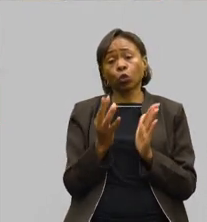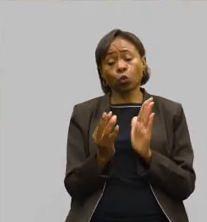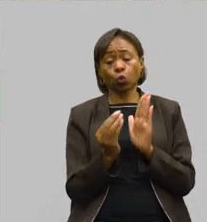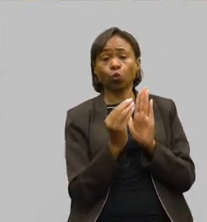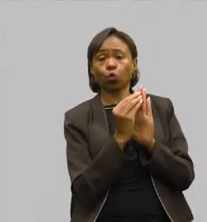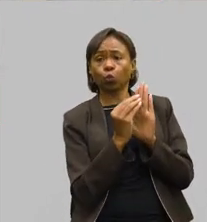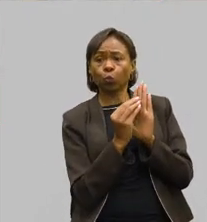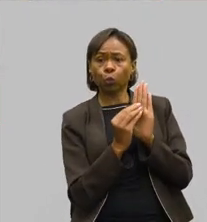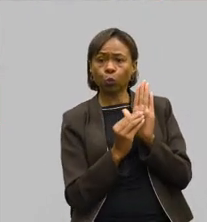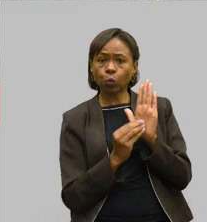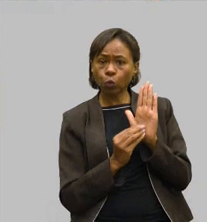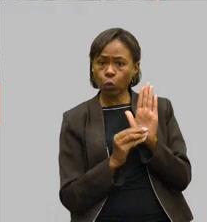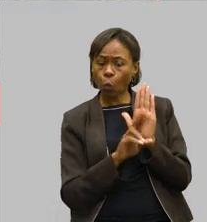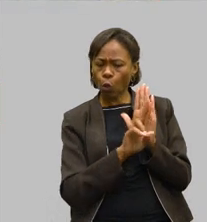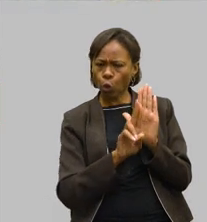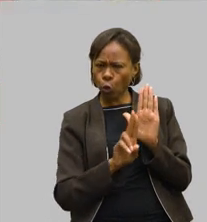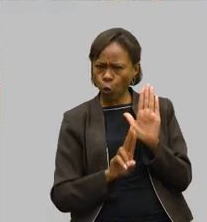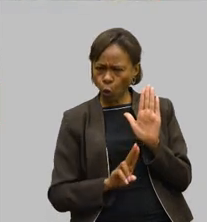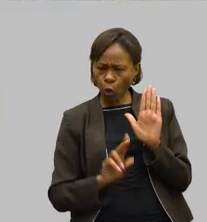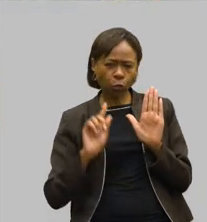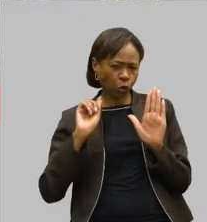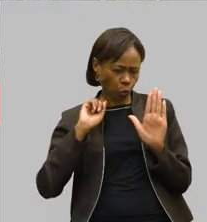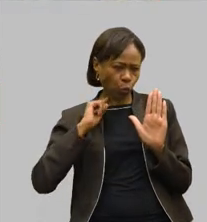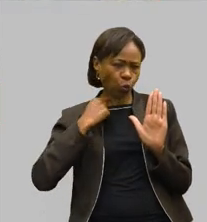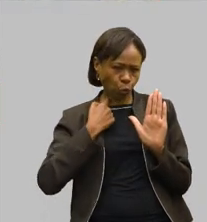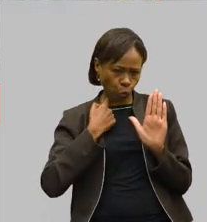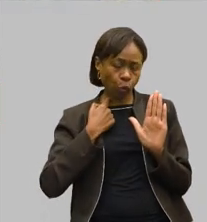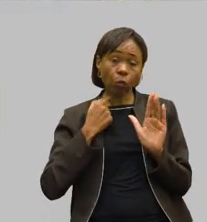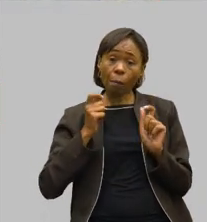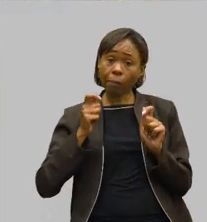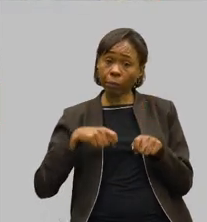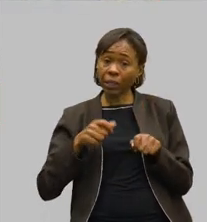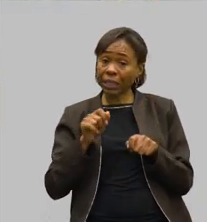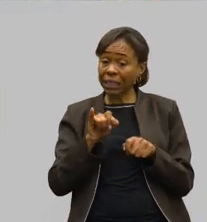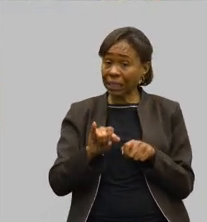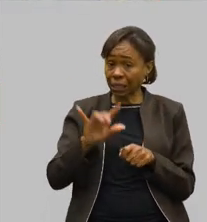só ocorre depois do trânsito em julgado,